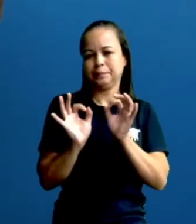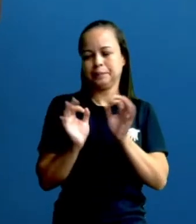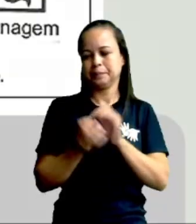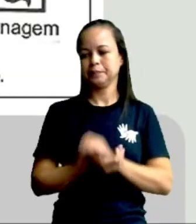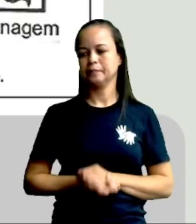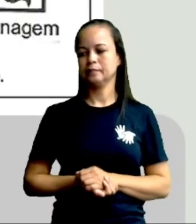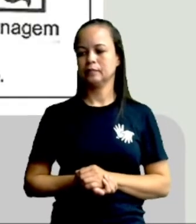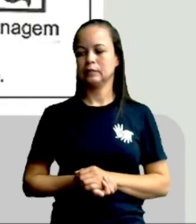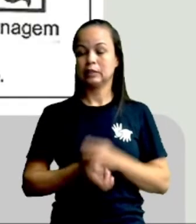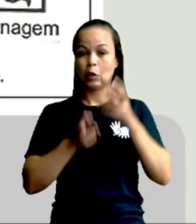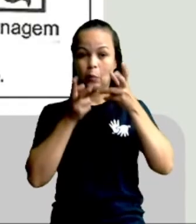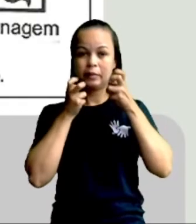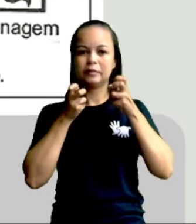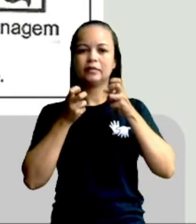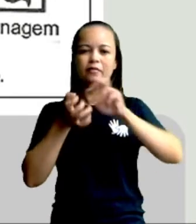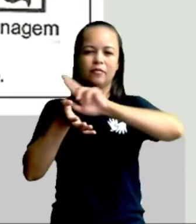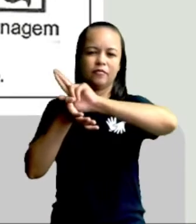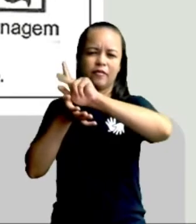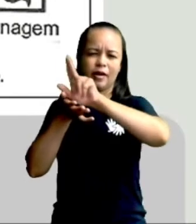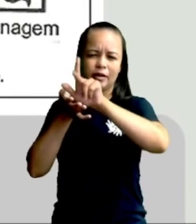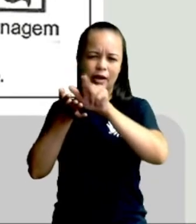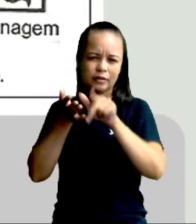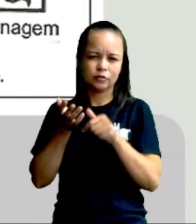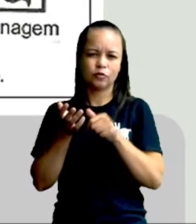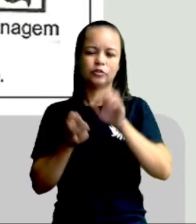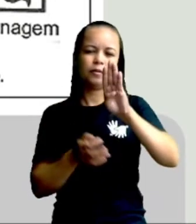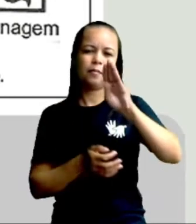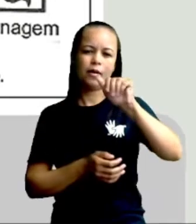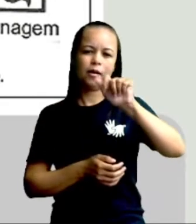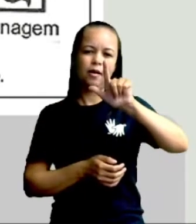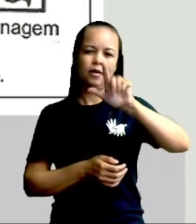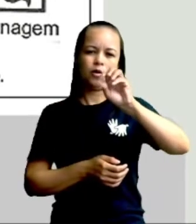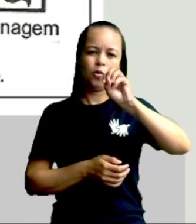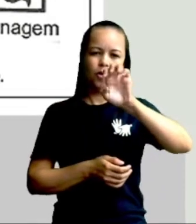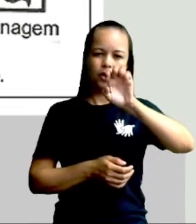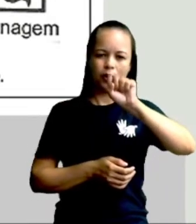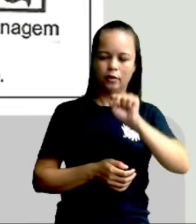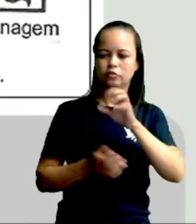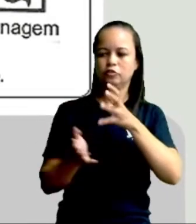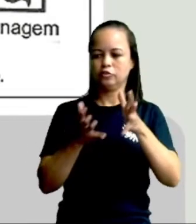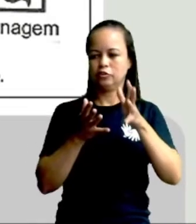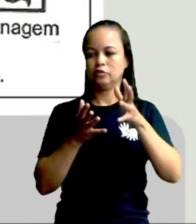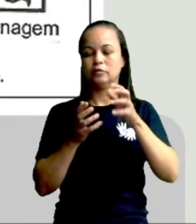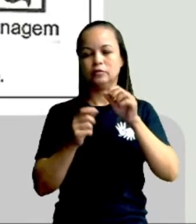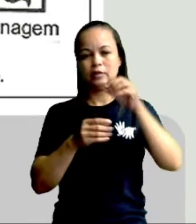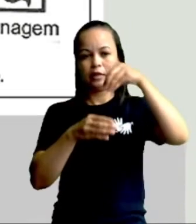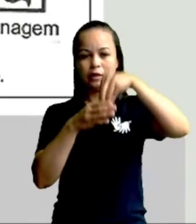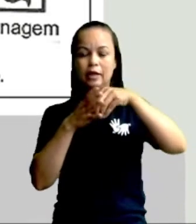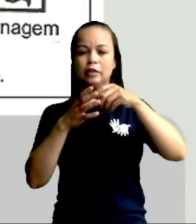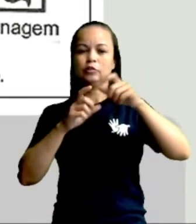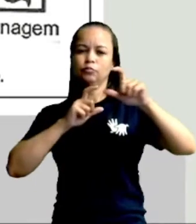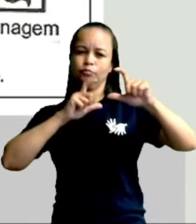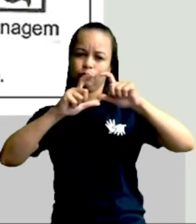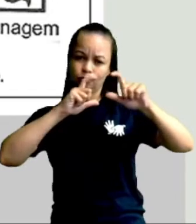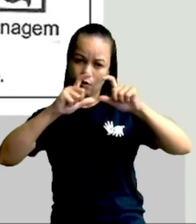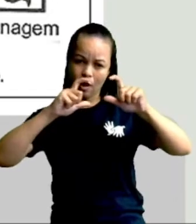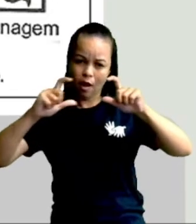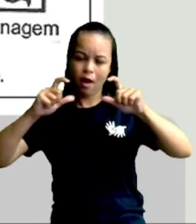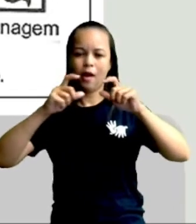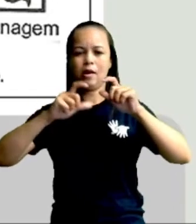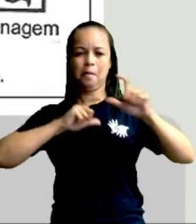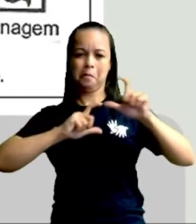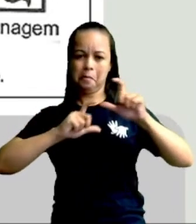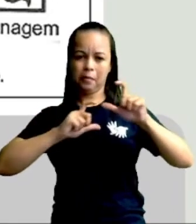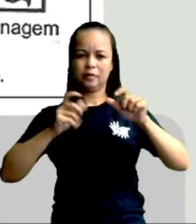nesses tipos de balões. Gente, com certeza, dentro das tirinhas e dentro dos quadrinhos, você já viu